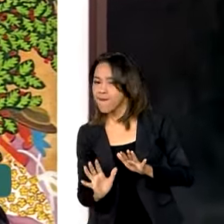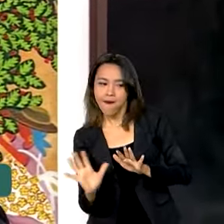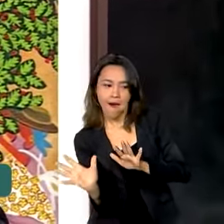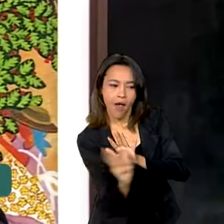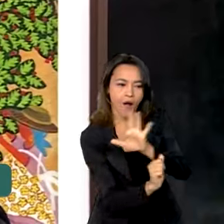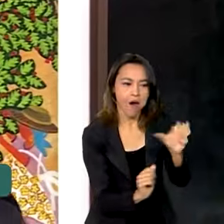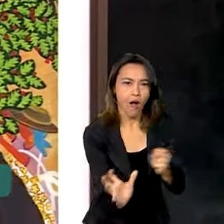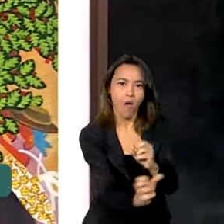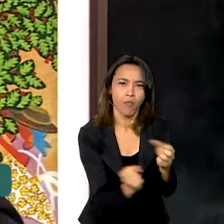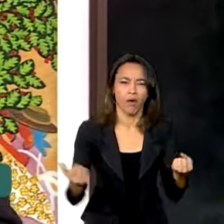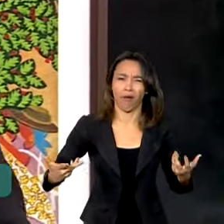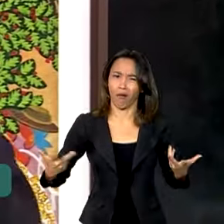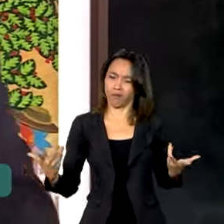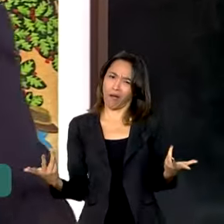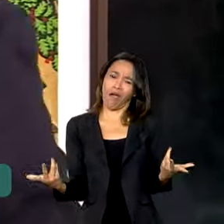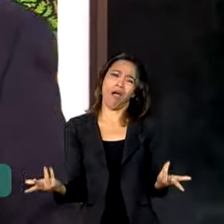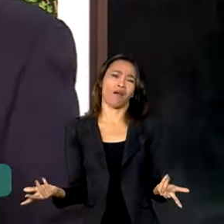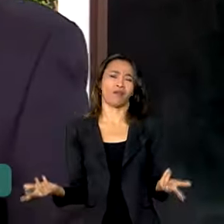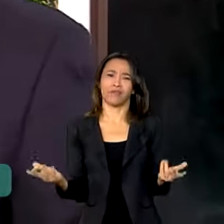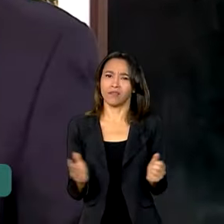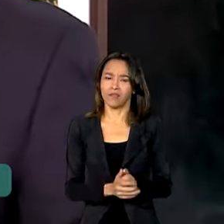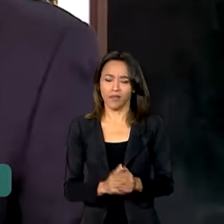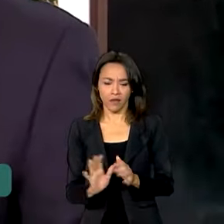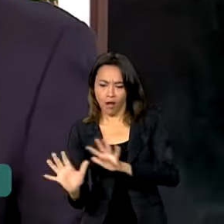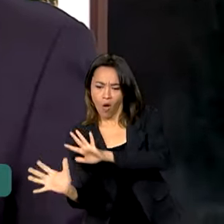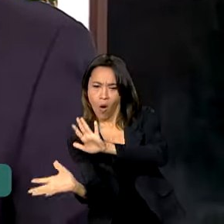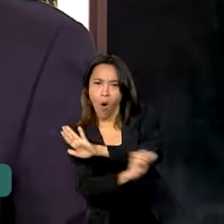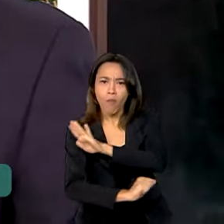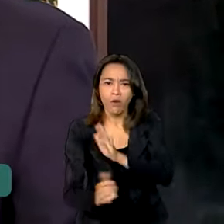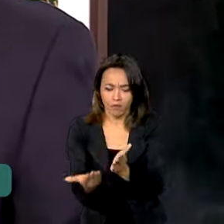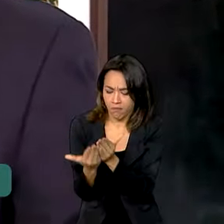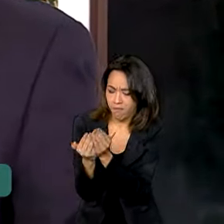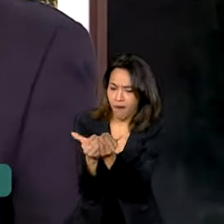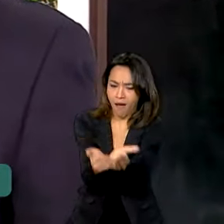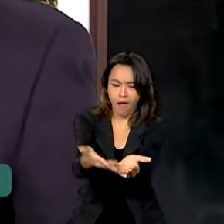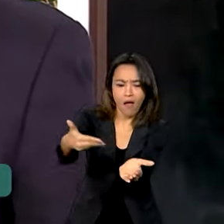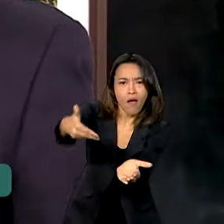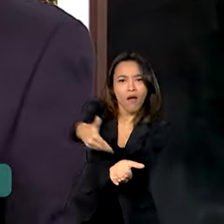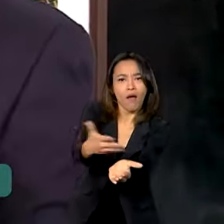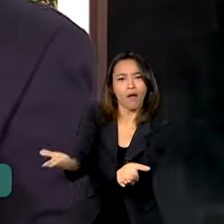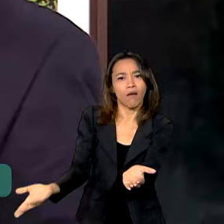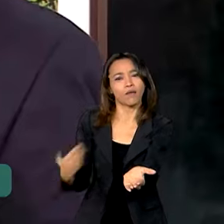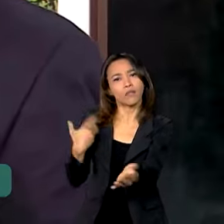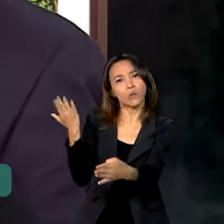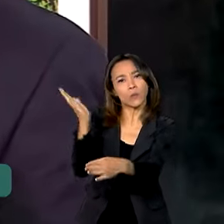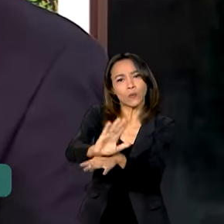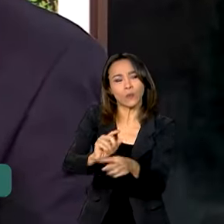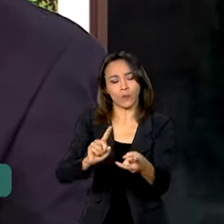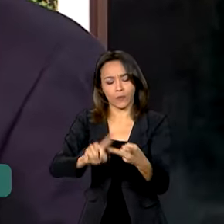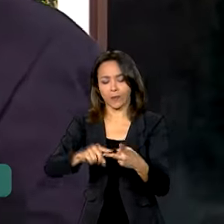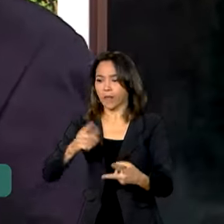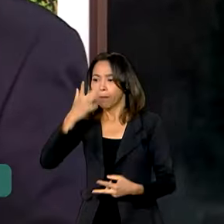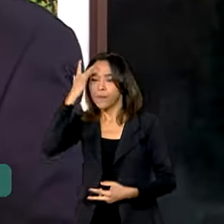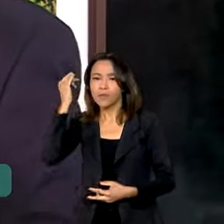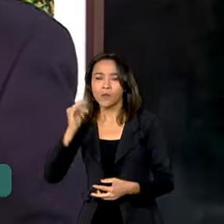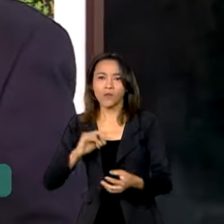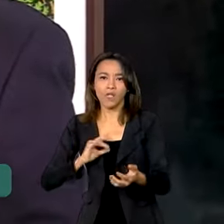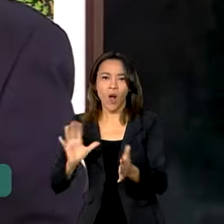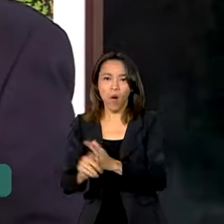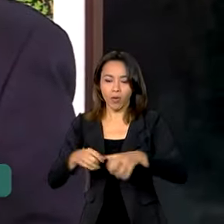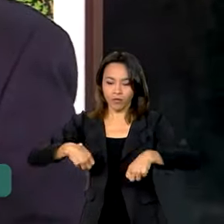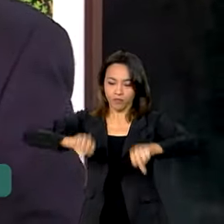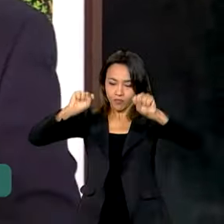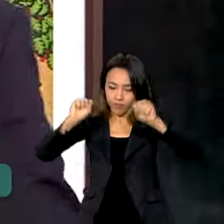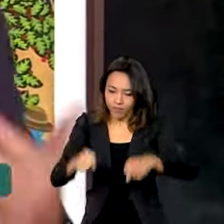casa, gente roubando barcos que estão sendo utilizados no resgate, gente roubando jet ski.